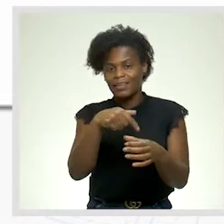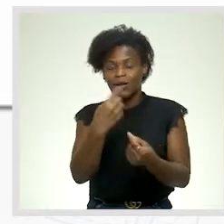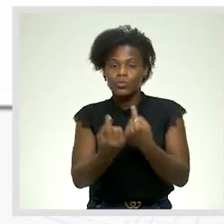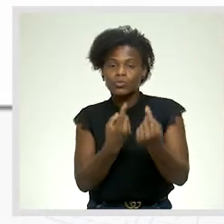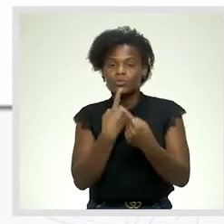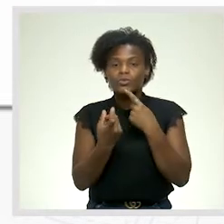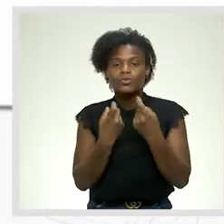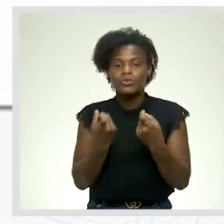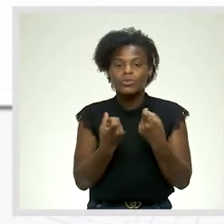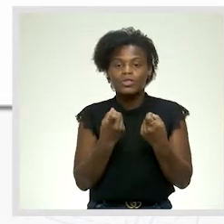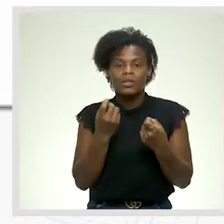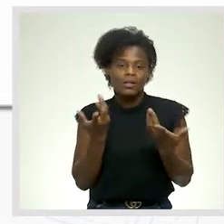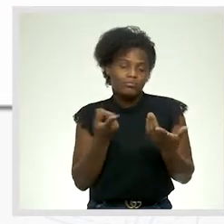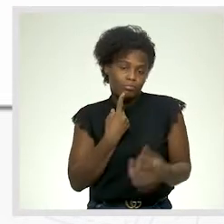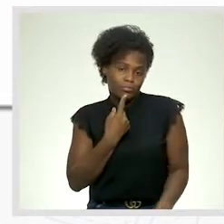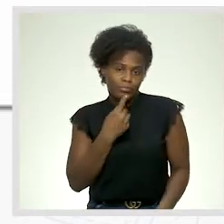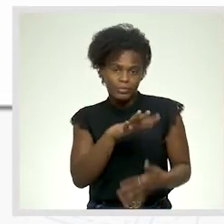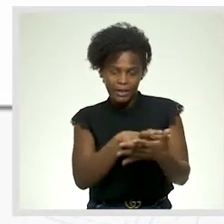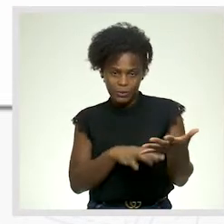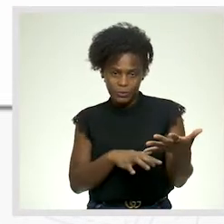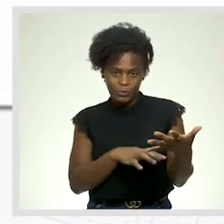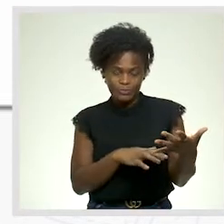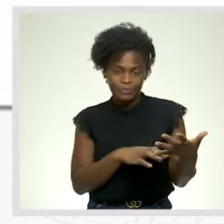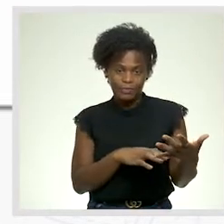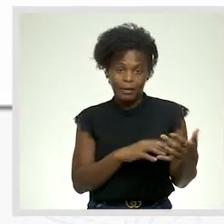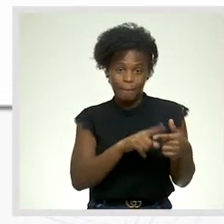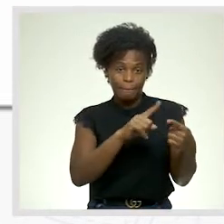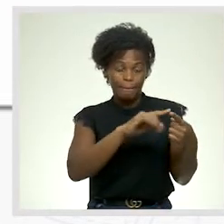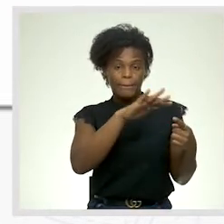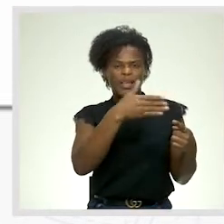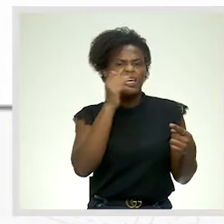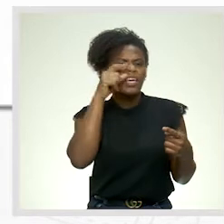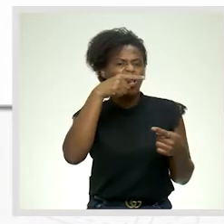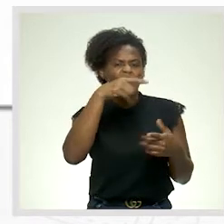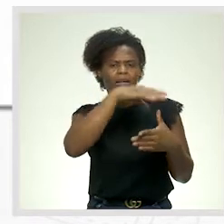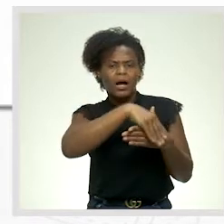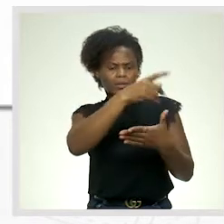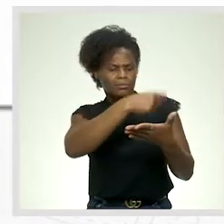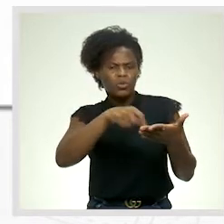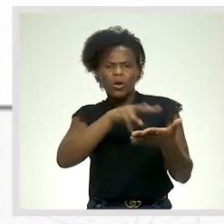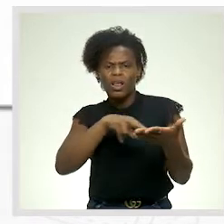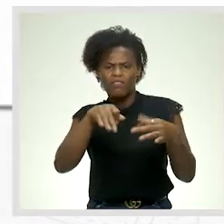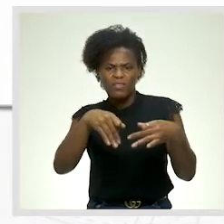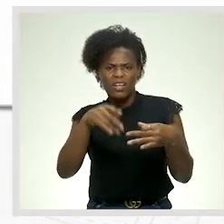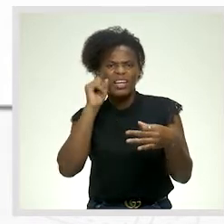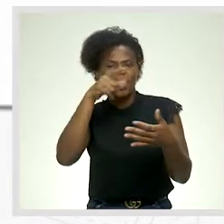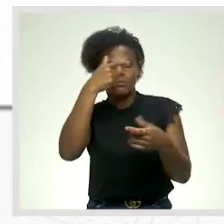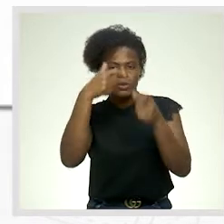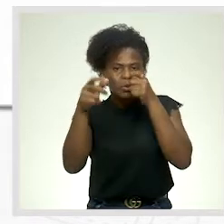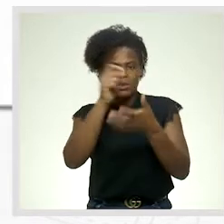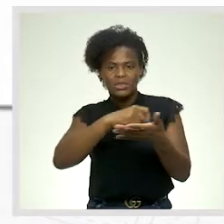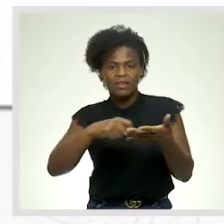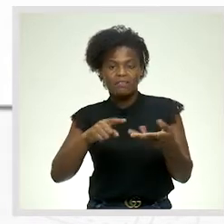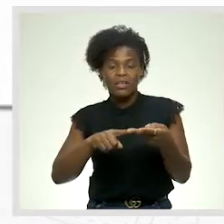perguntas de compreensão do texto. A primeira, quem é o autor da carta que acabou de ler? Dois,